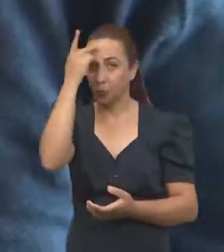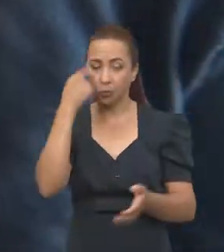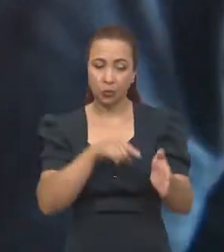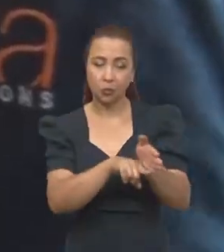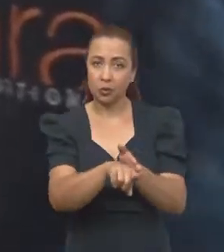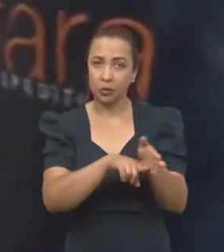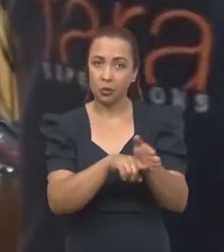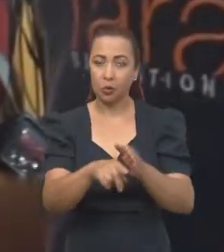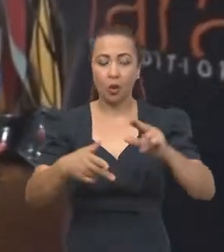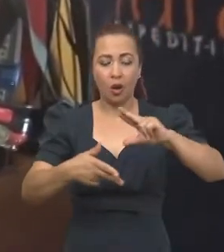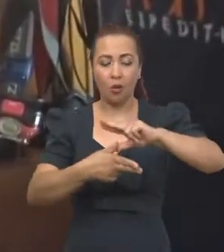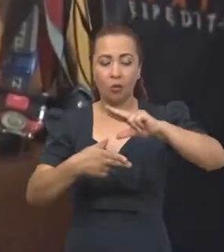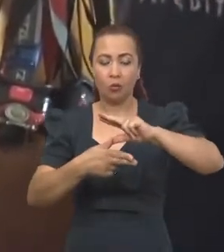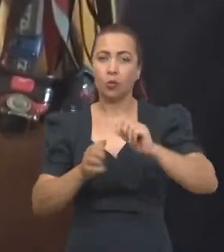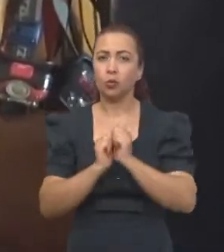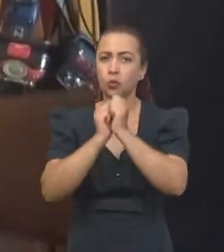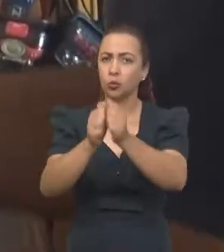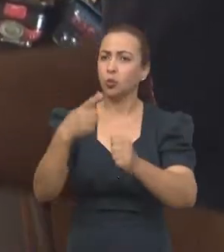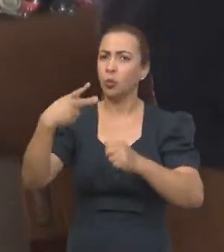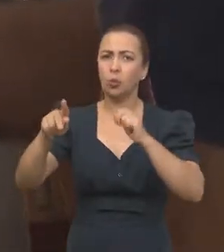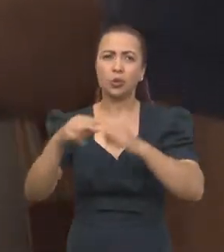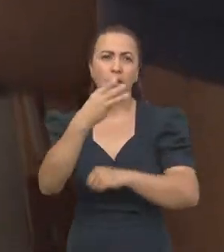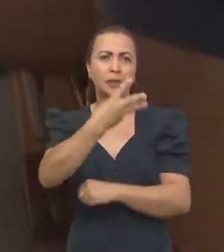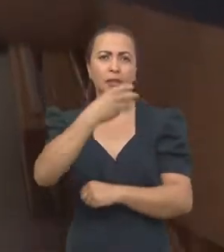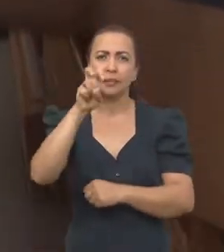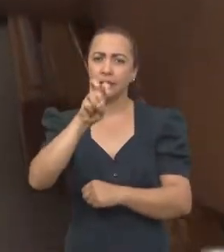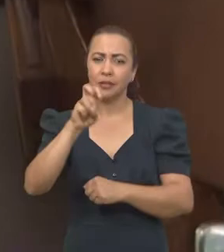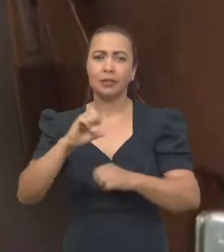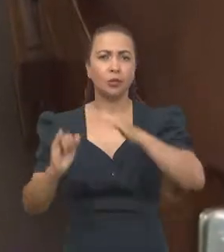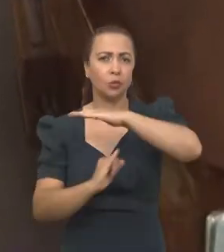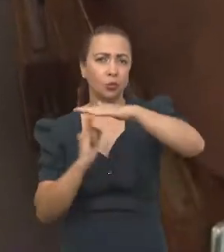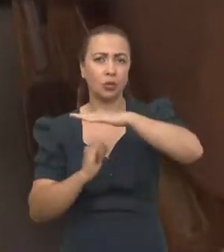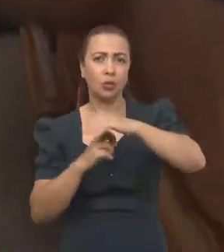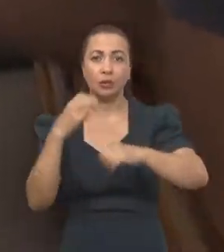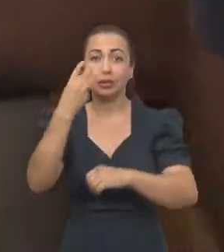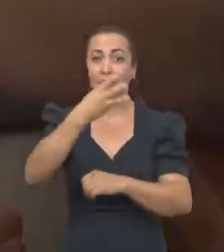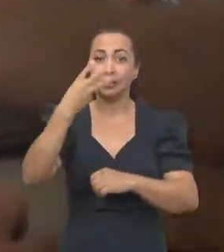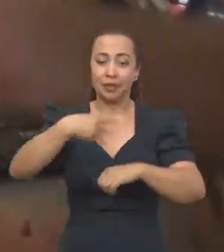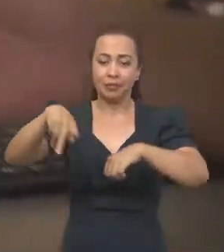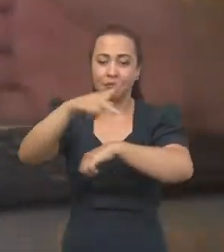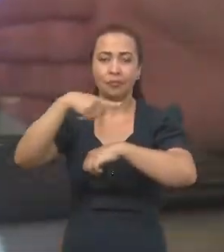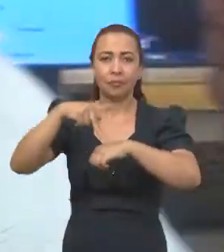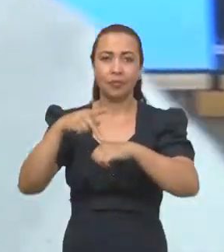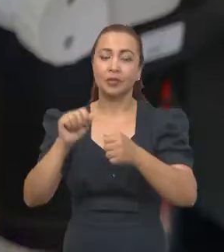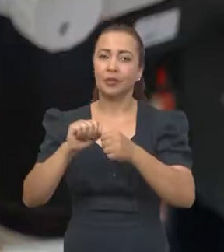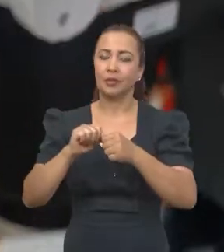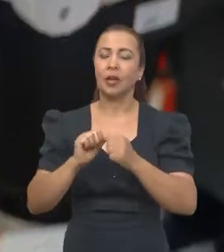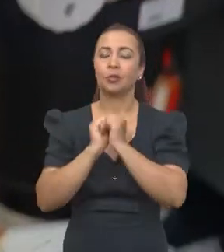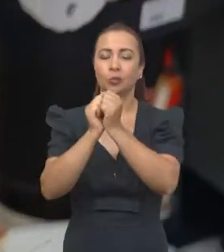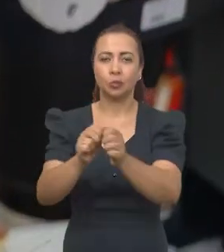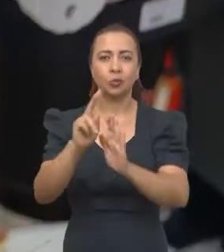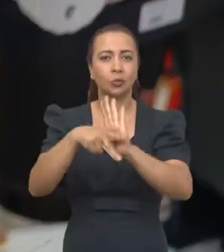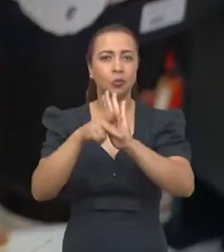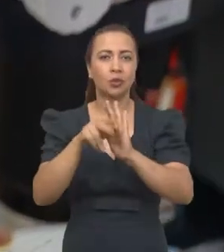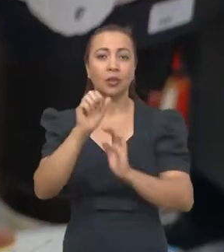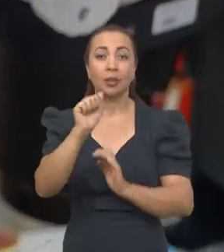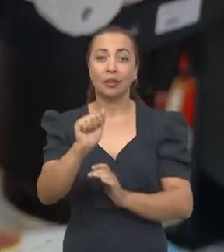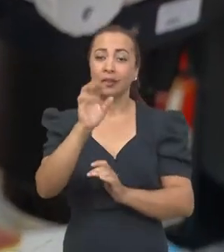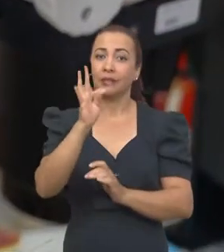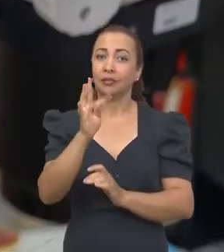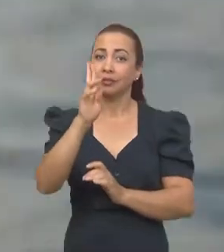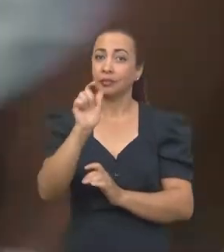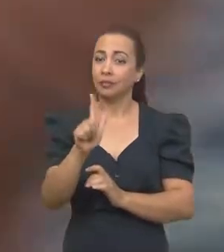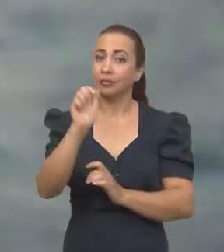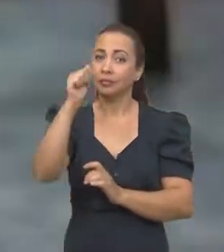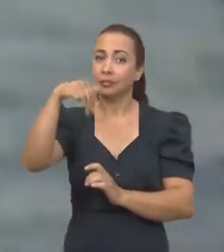Pesquisadores da Ufiba, junto com outras 35 instituições de 13 países, participam do projeto Atlanteco, desenvolvido